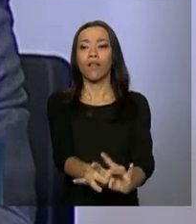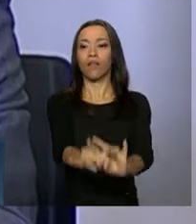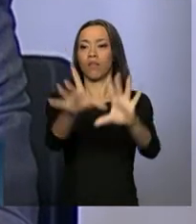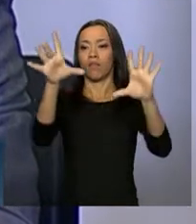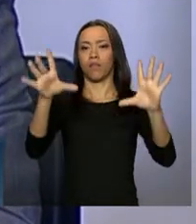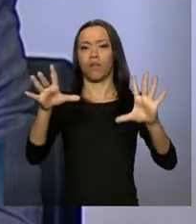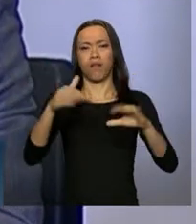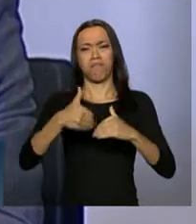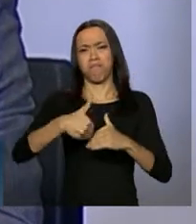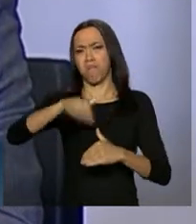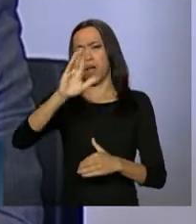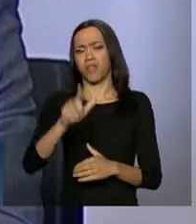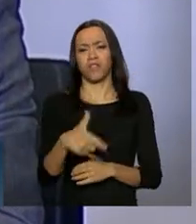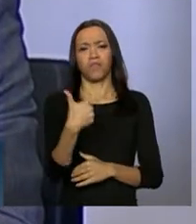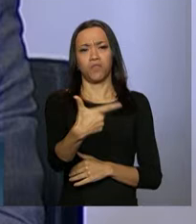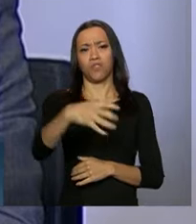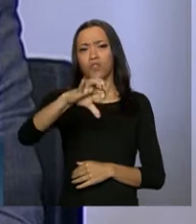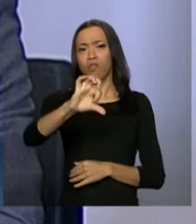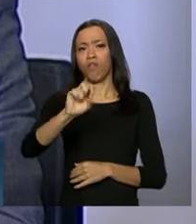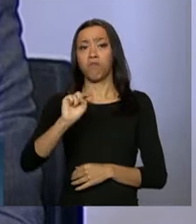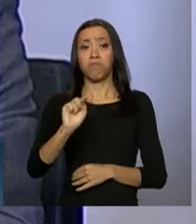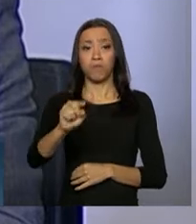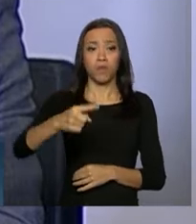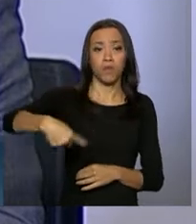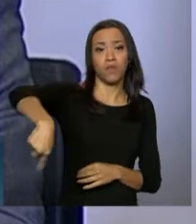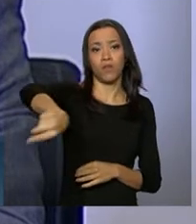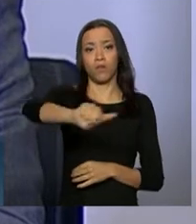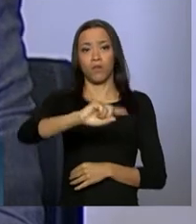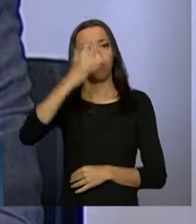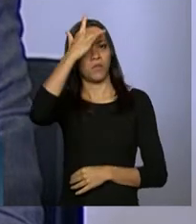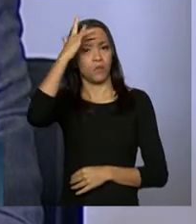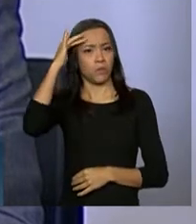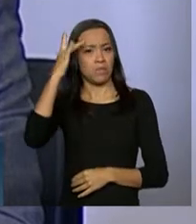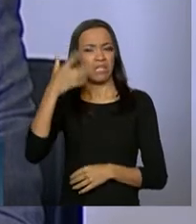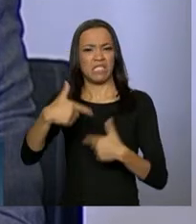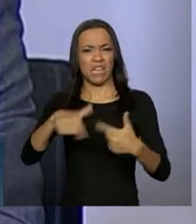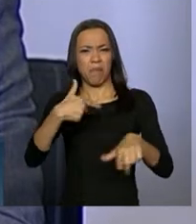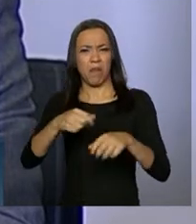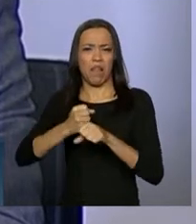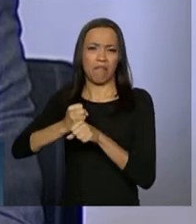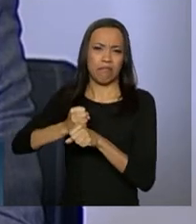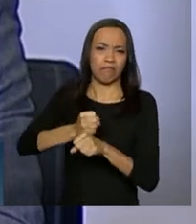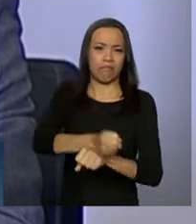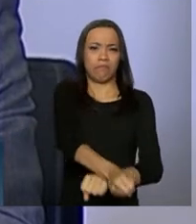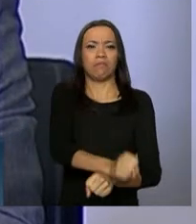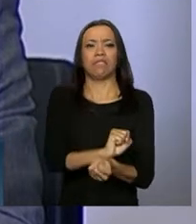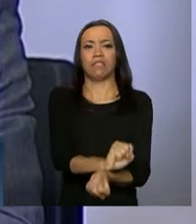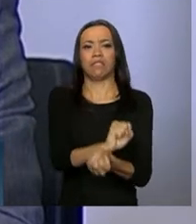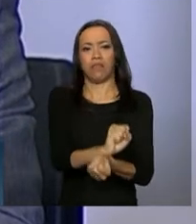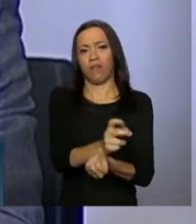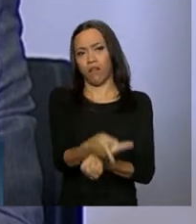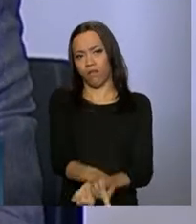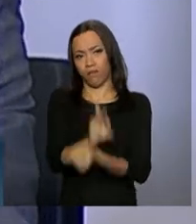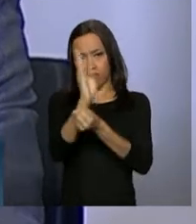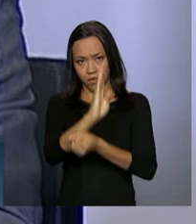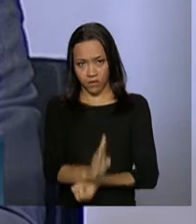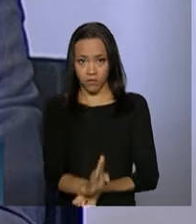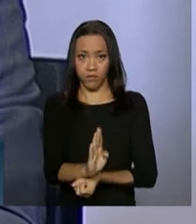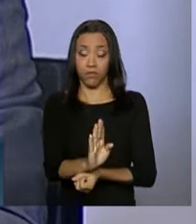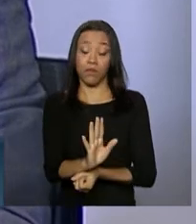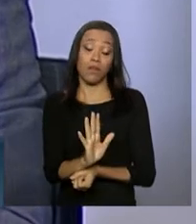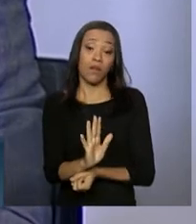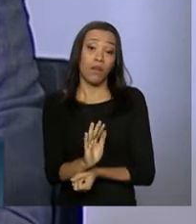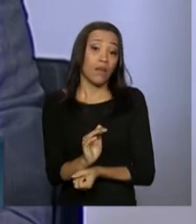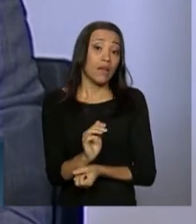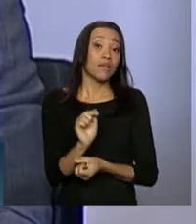29 mil trabalhadores submetidos a trabalho escravo em nosso território. Mais do